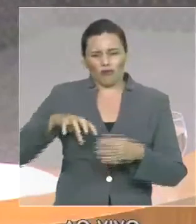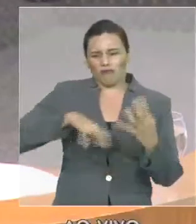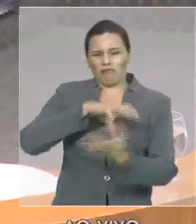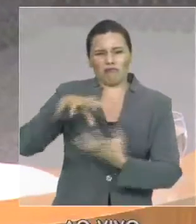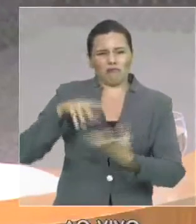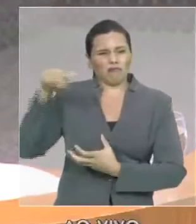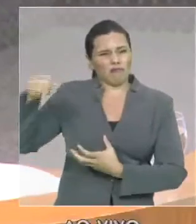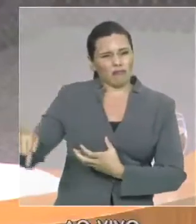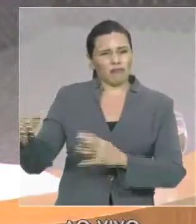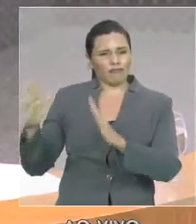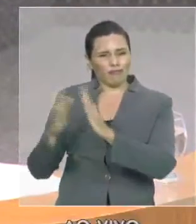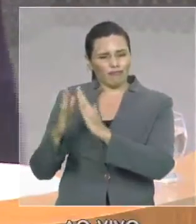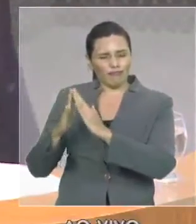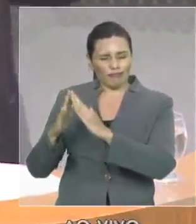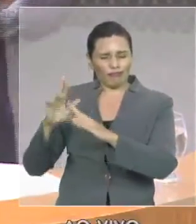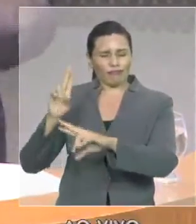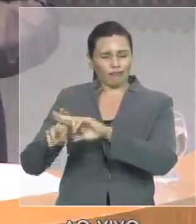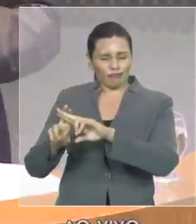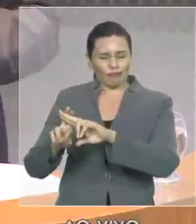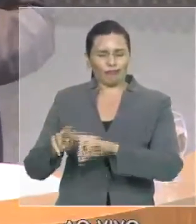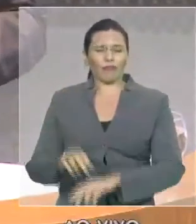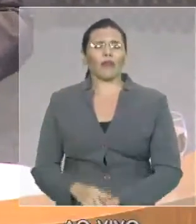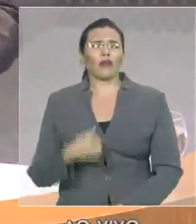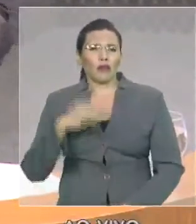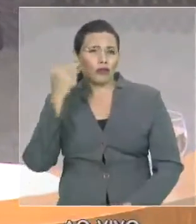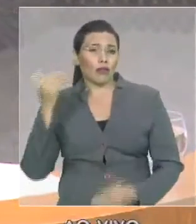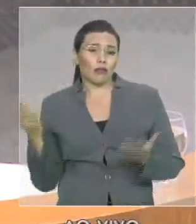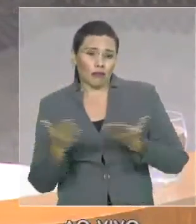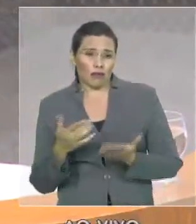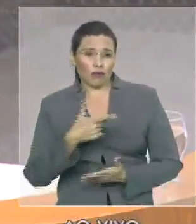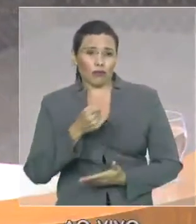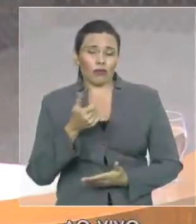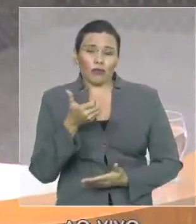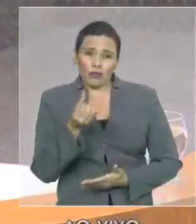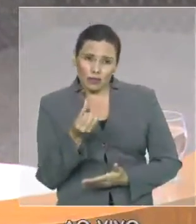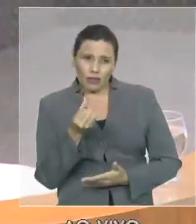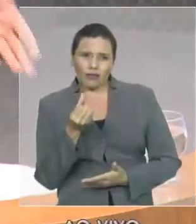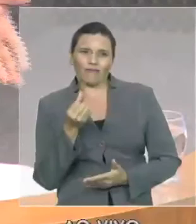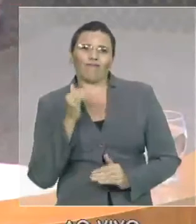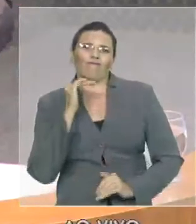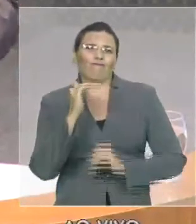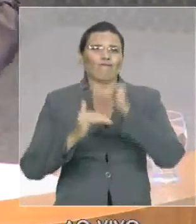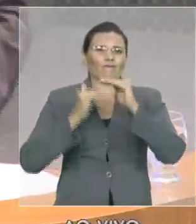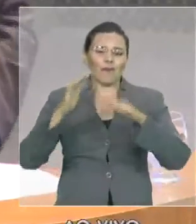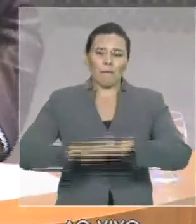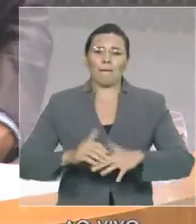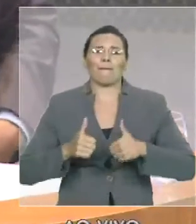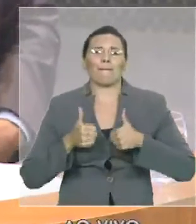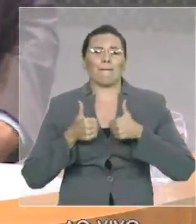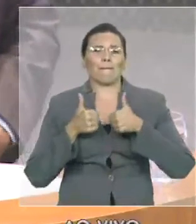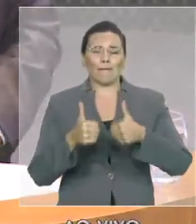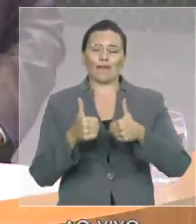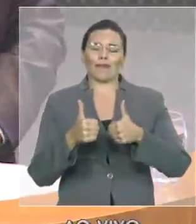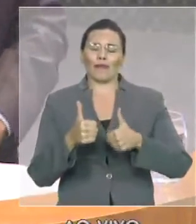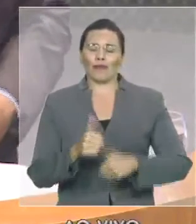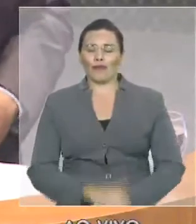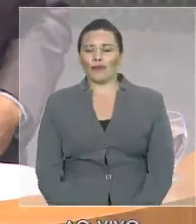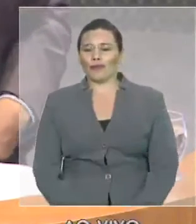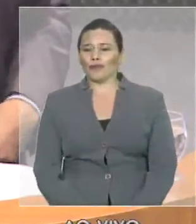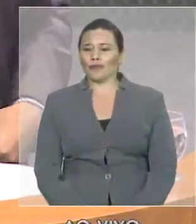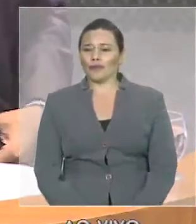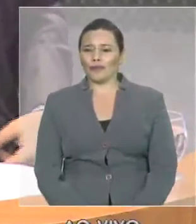ocorrências indesejadas no complexo penitenciário de Pedrinhas o fundamental para a IFTO foi